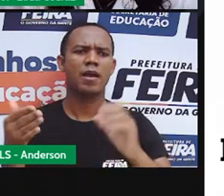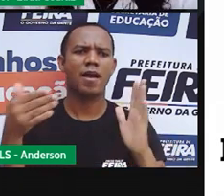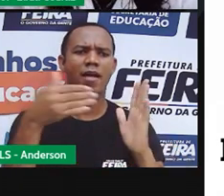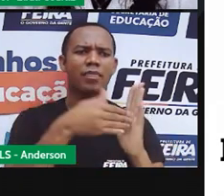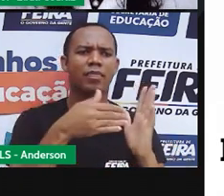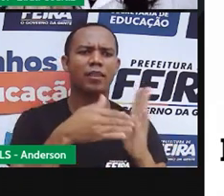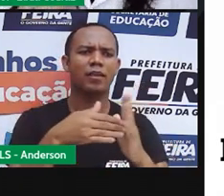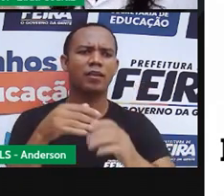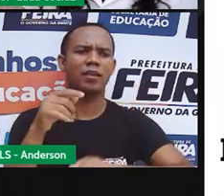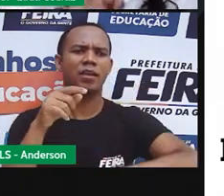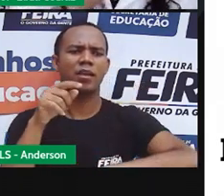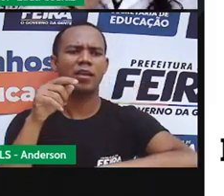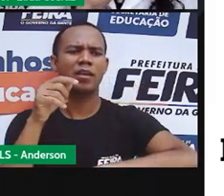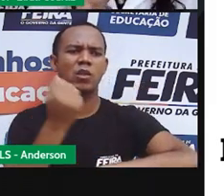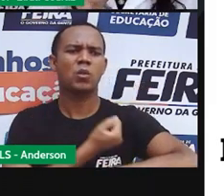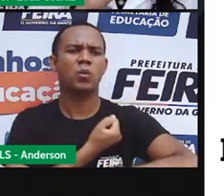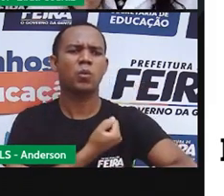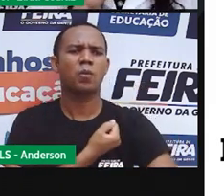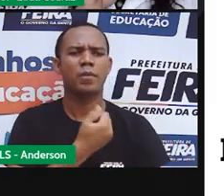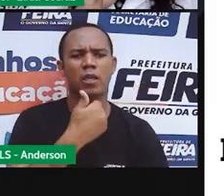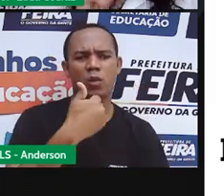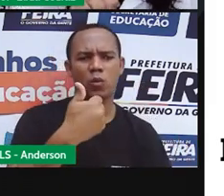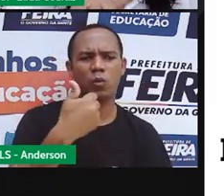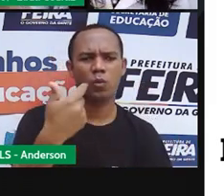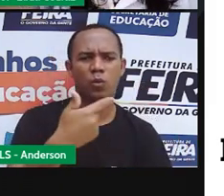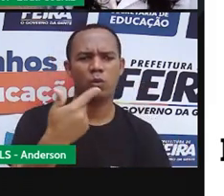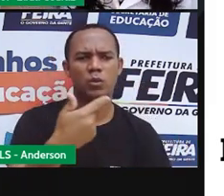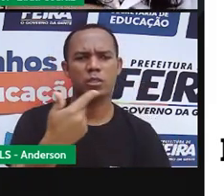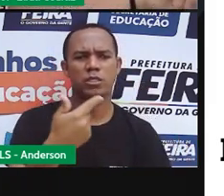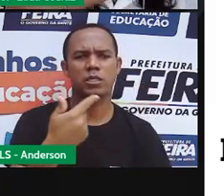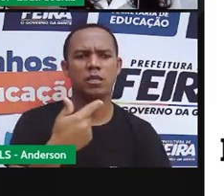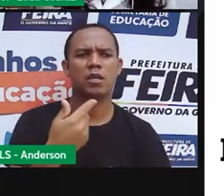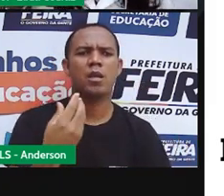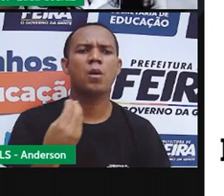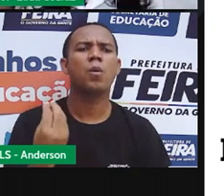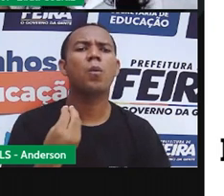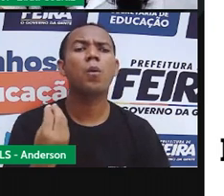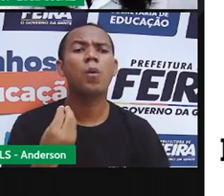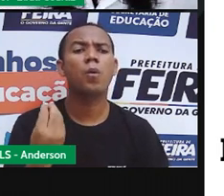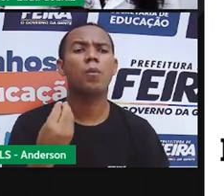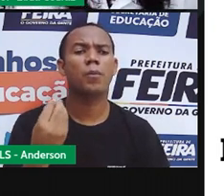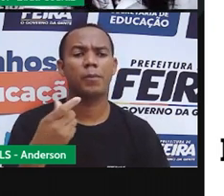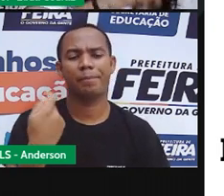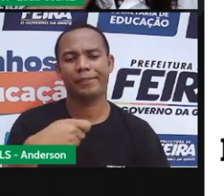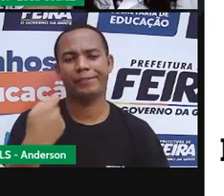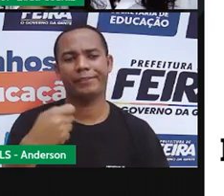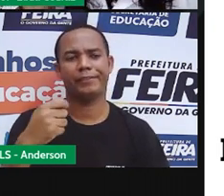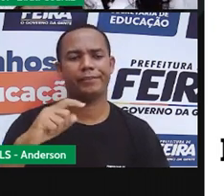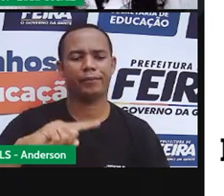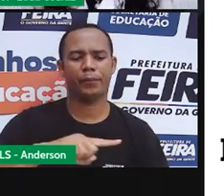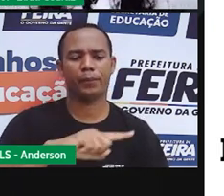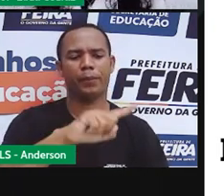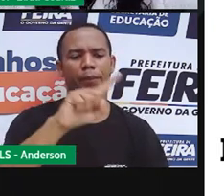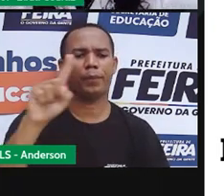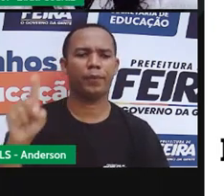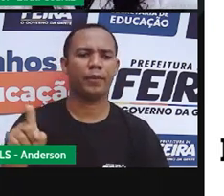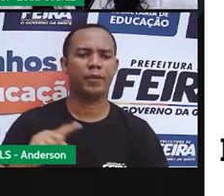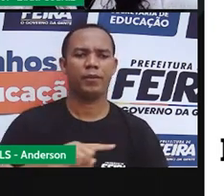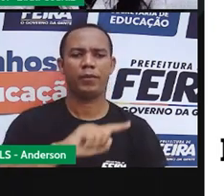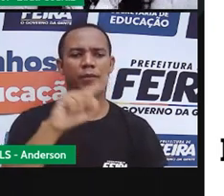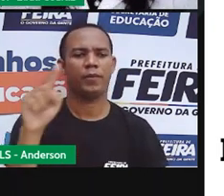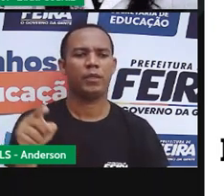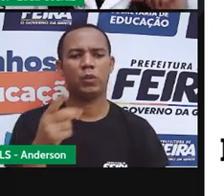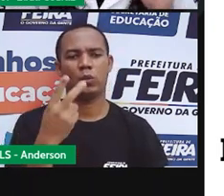Pois é, para completar o dia tem que dar duas voltas no